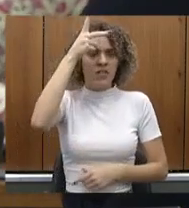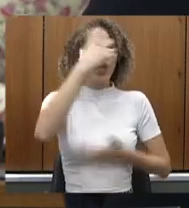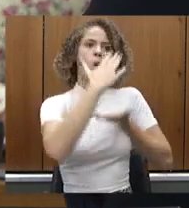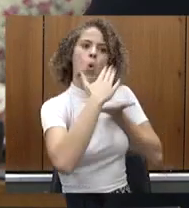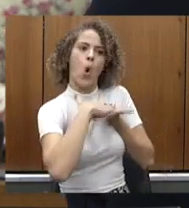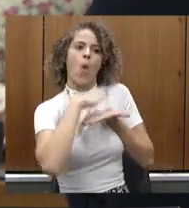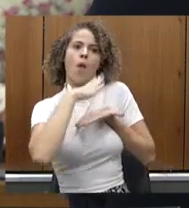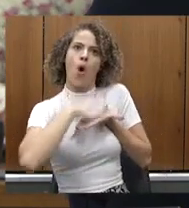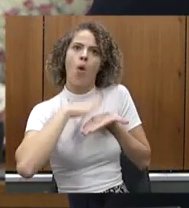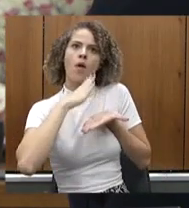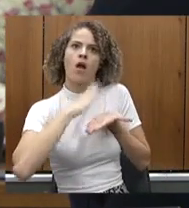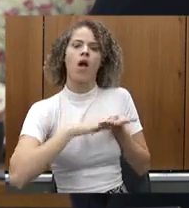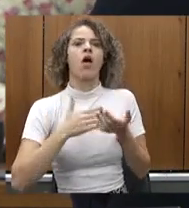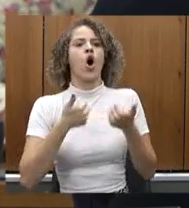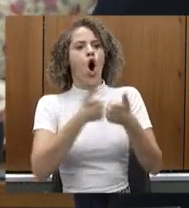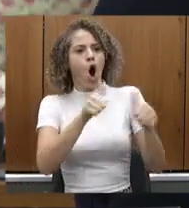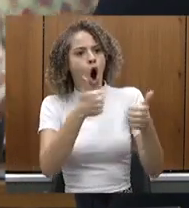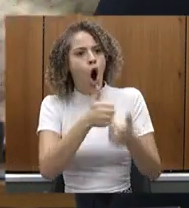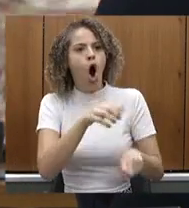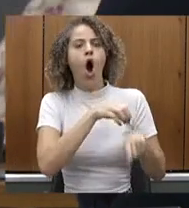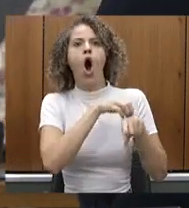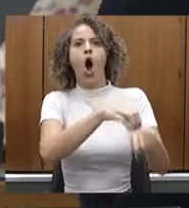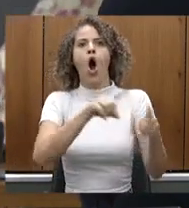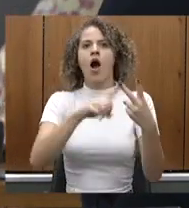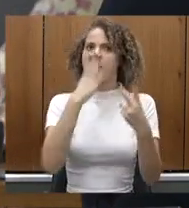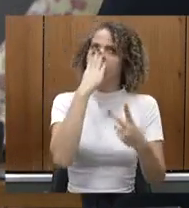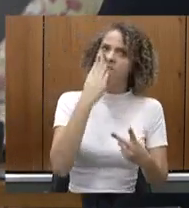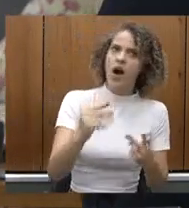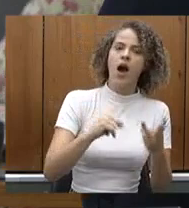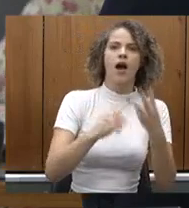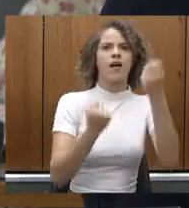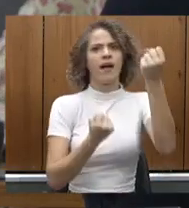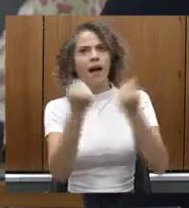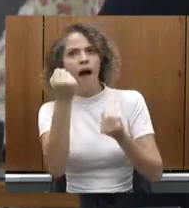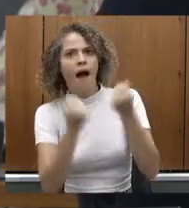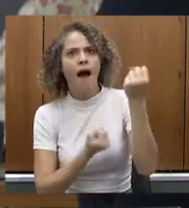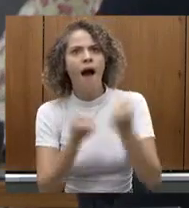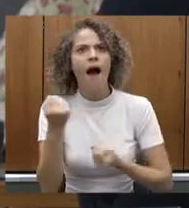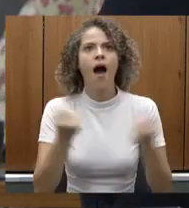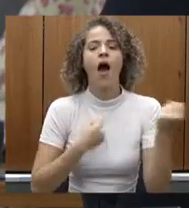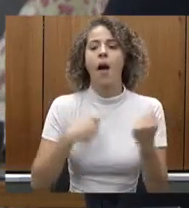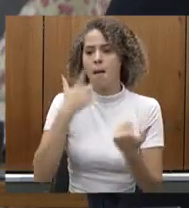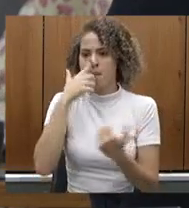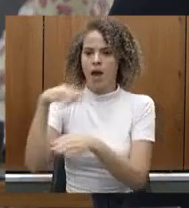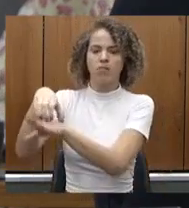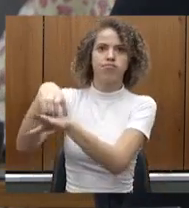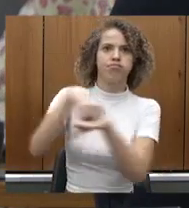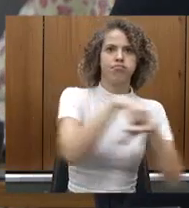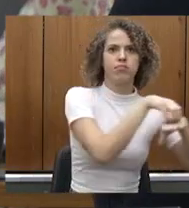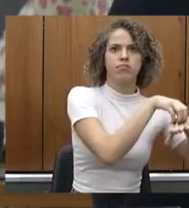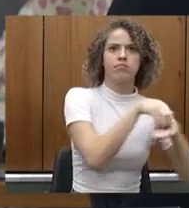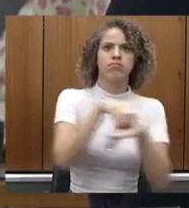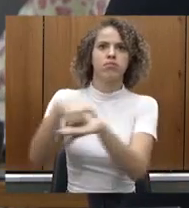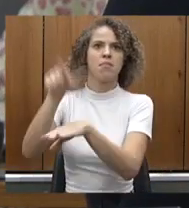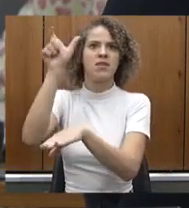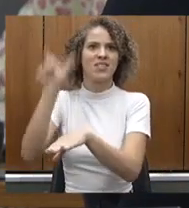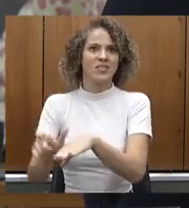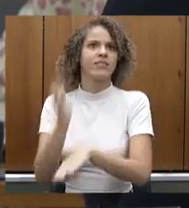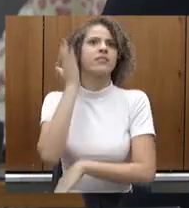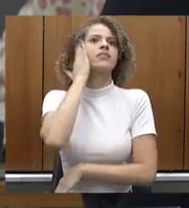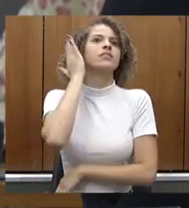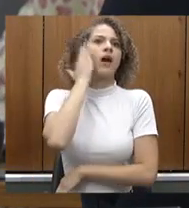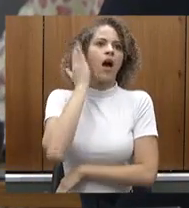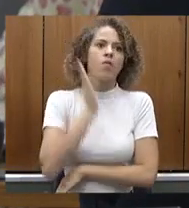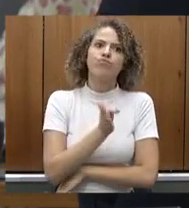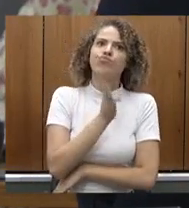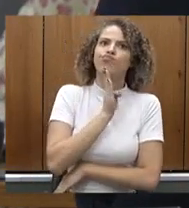micro-ônibus vans carros veículos para estar transportando o deputado João Vitor sabe o que é isso muito